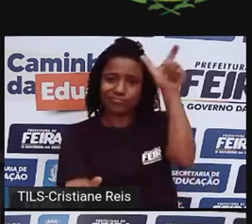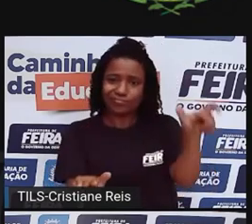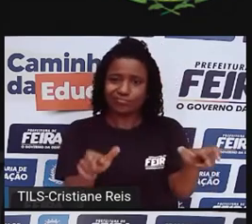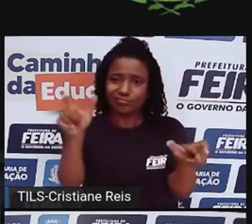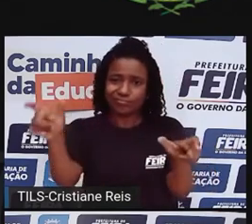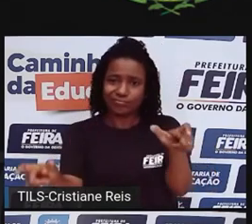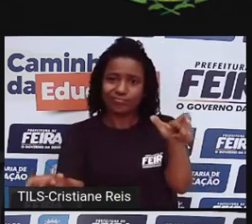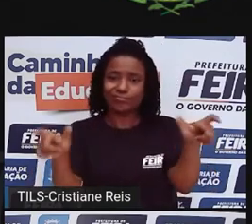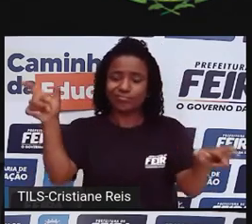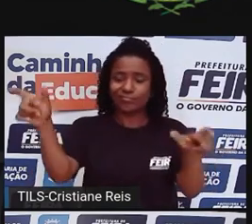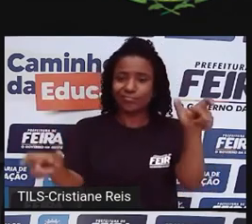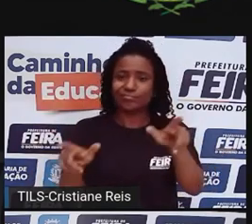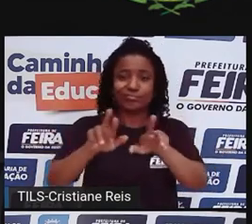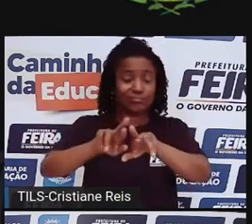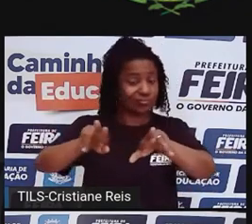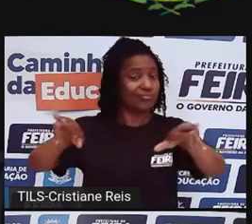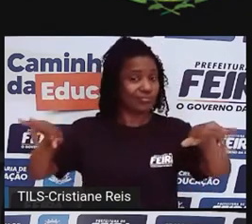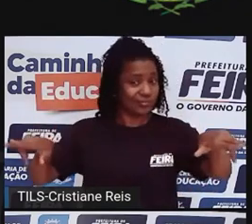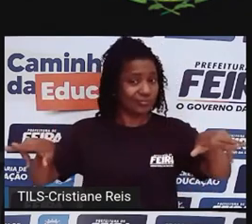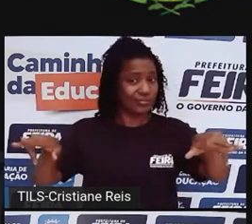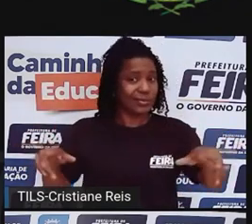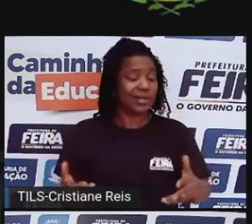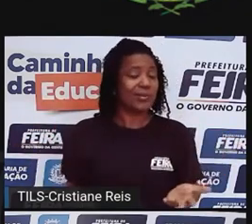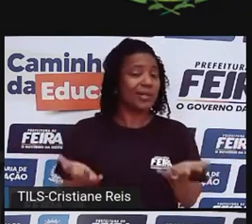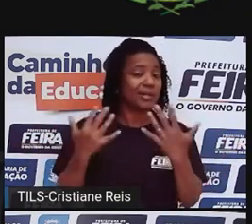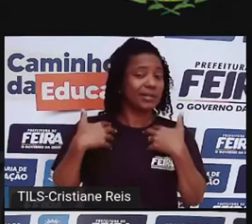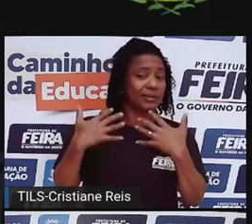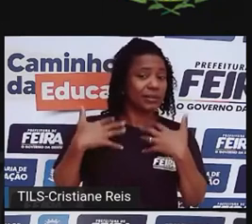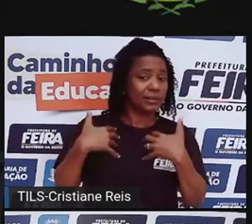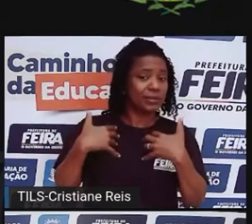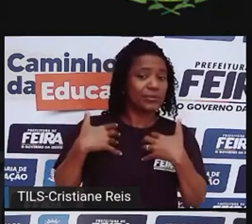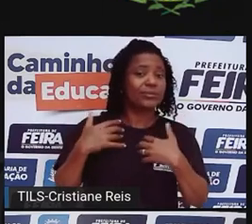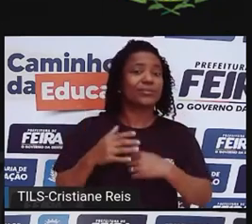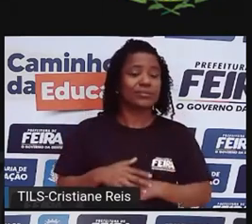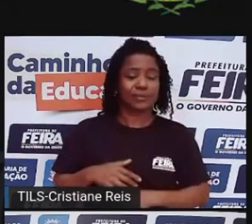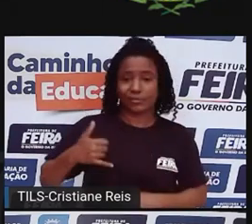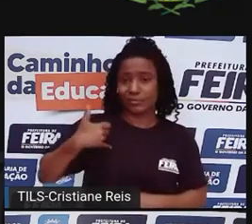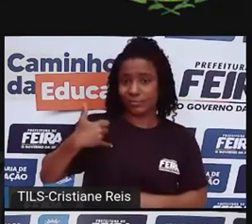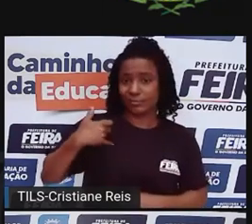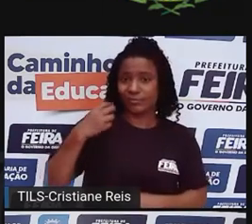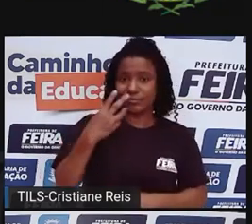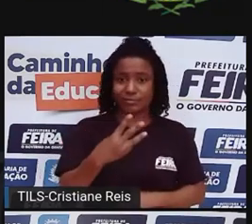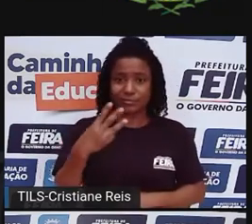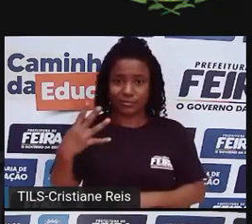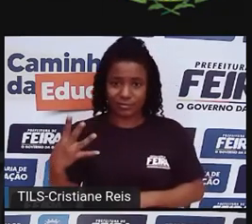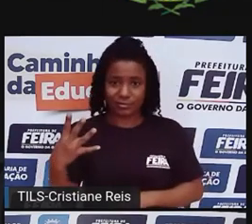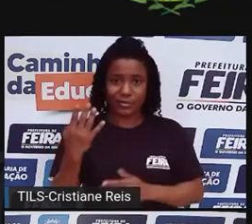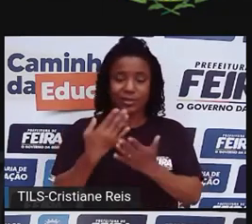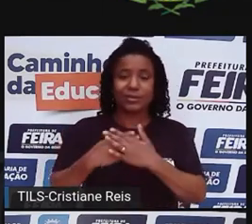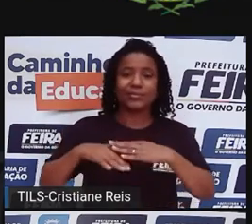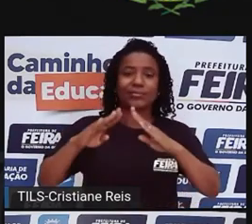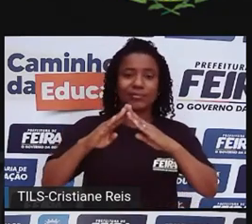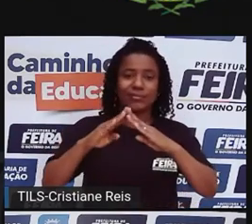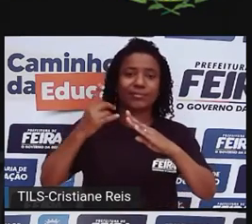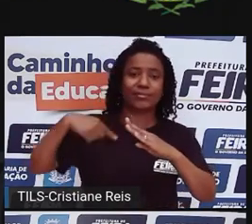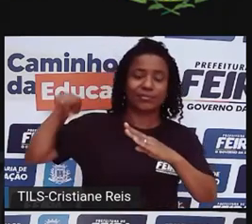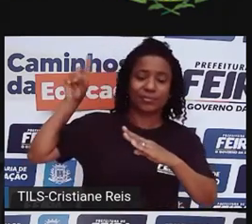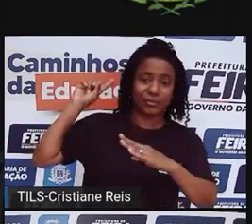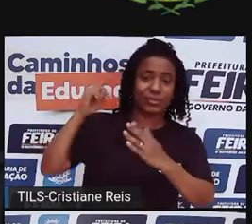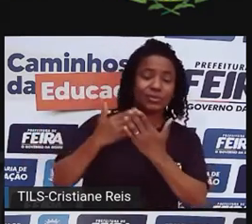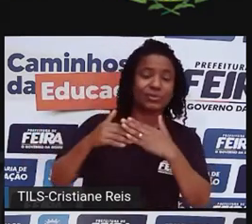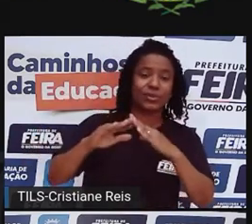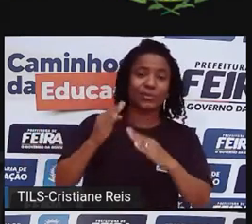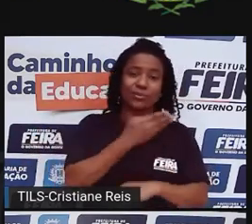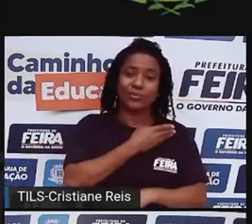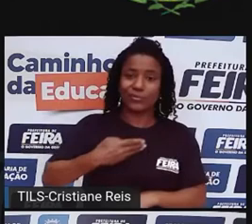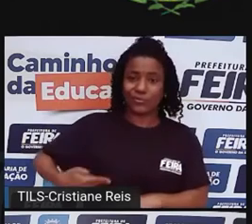ou me traz marcas hoje como um homem de 34 anos que quando volto para aquela escola pública que eu estudei e eu